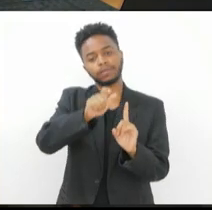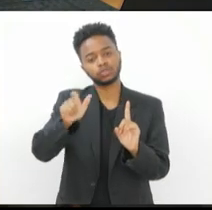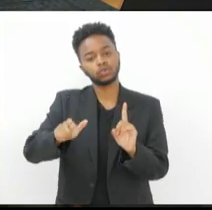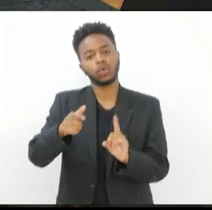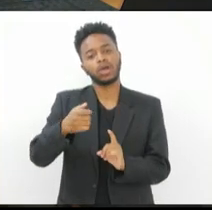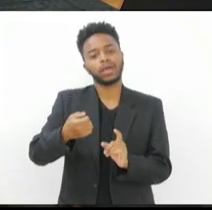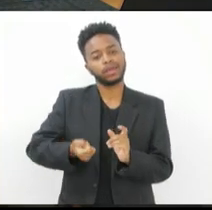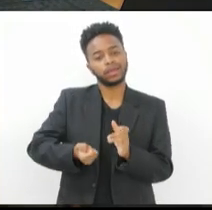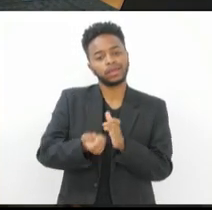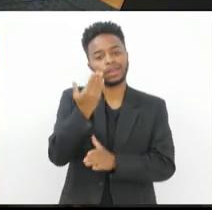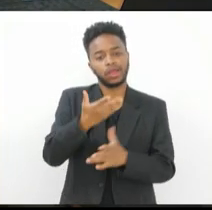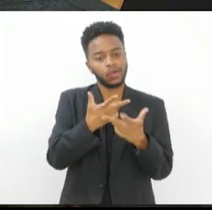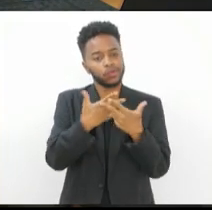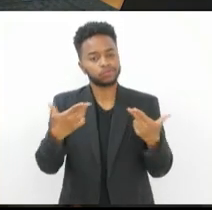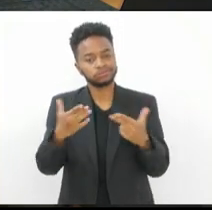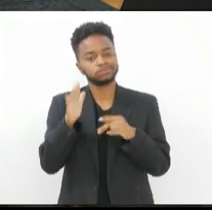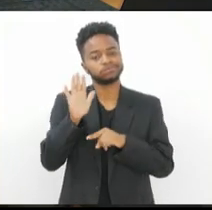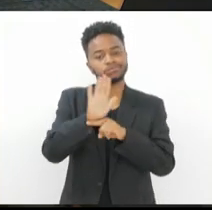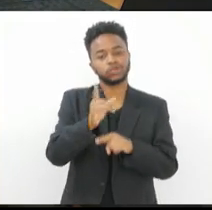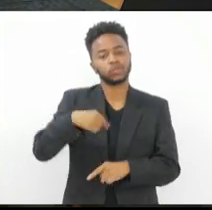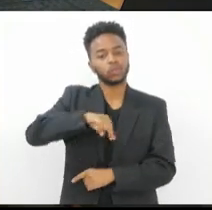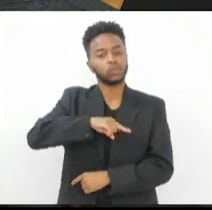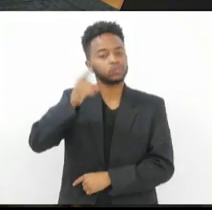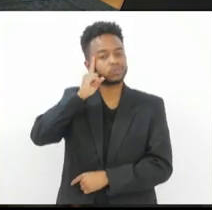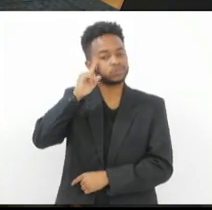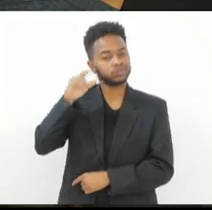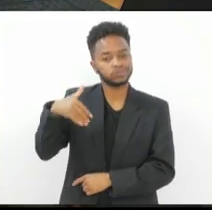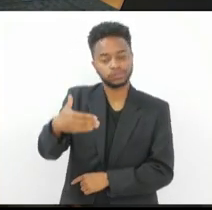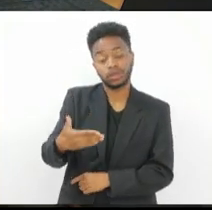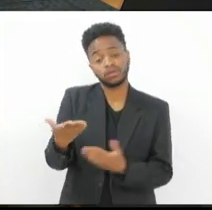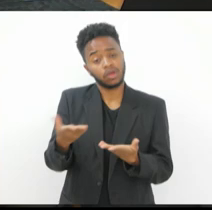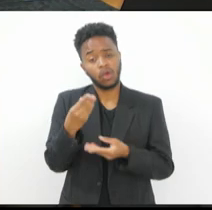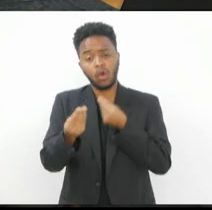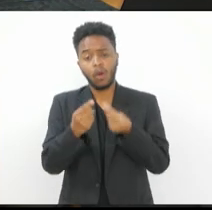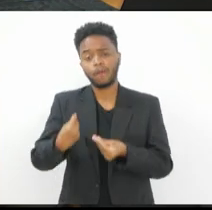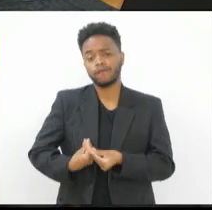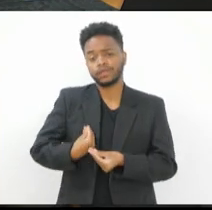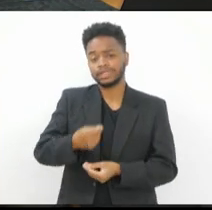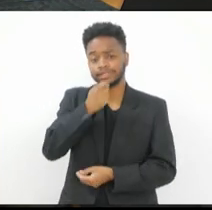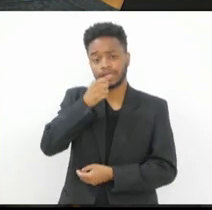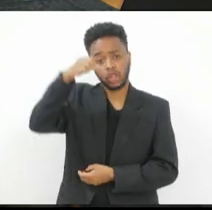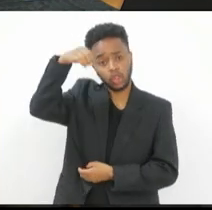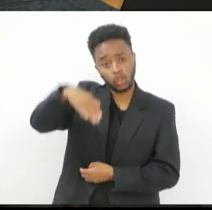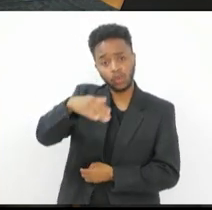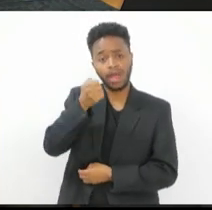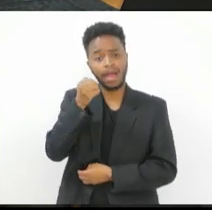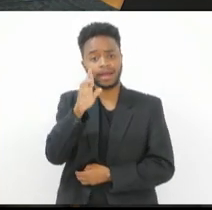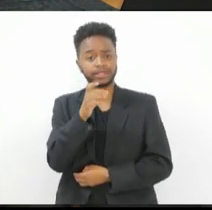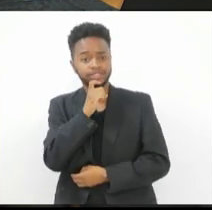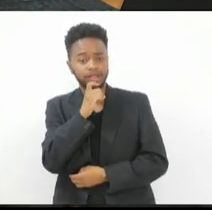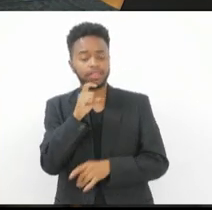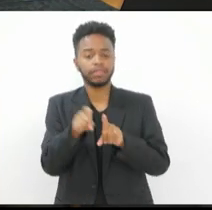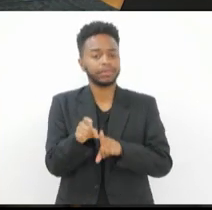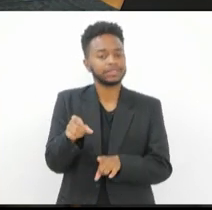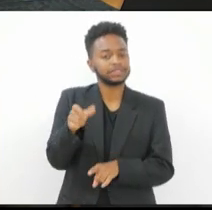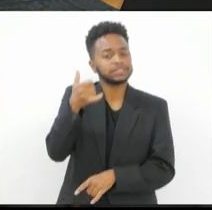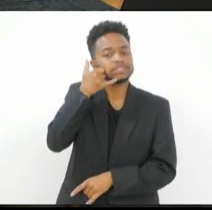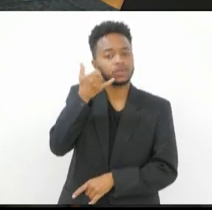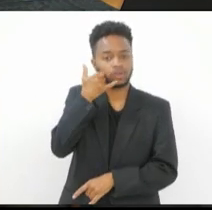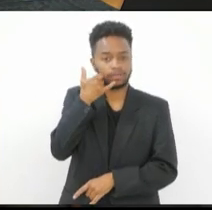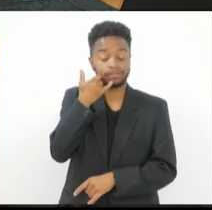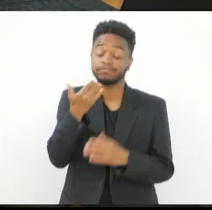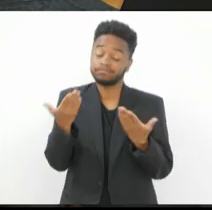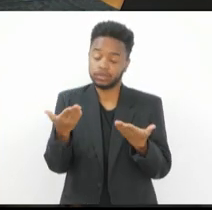dia a dia. Afinal, o seria de nós sem a lâmpada, o ar-condicionado e o celular? Quem parabeniza a todas as mentes